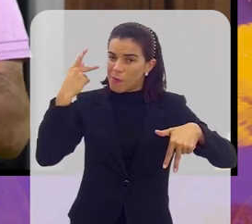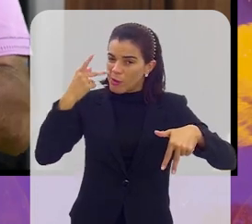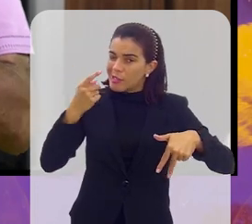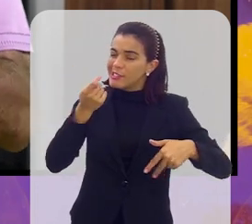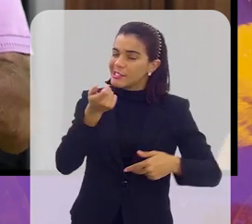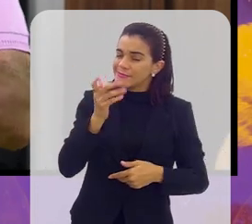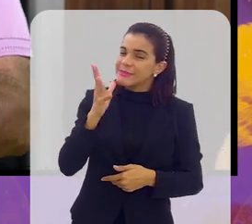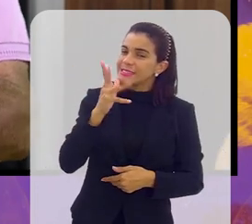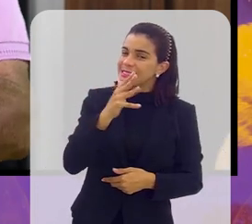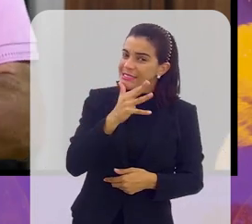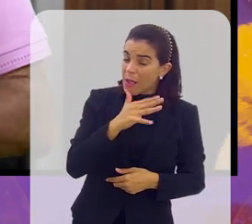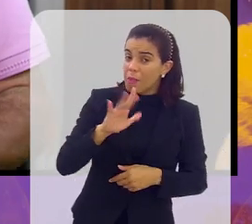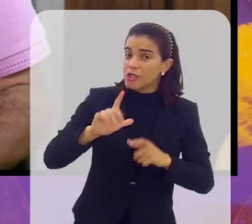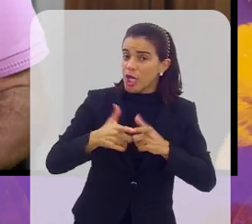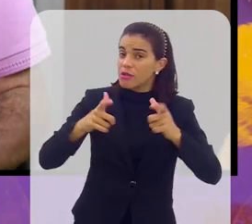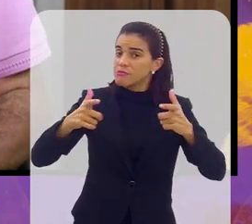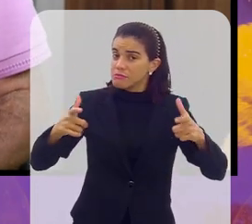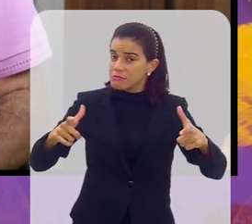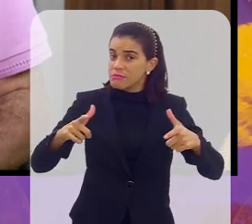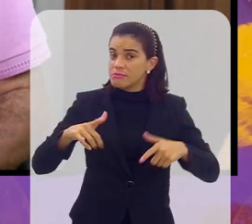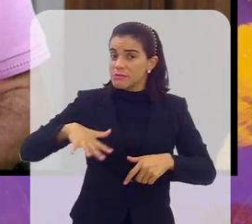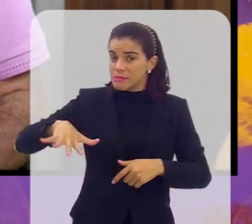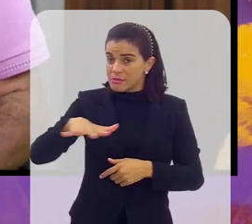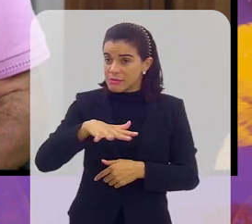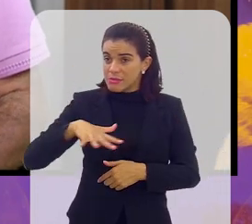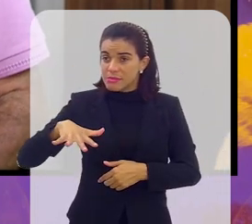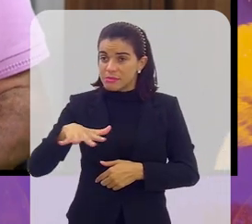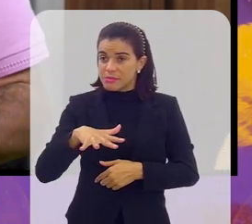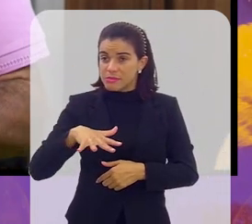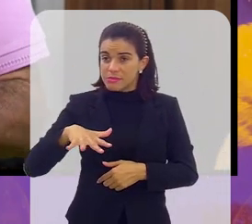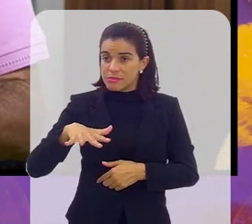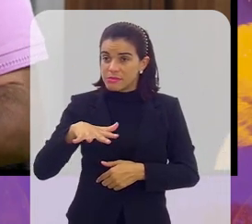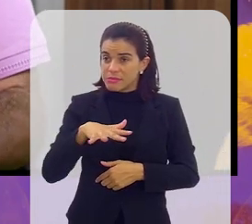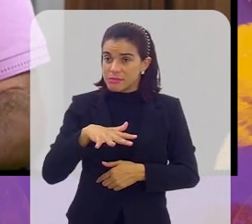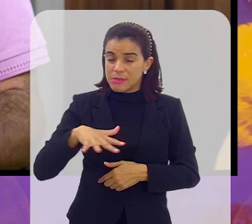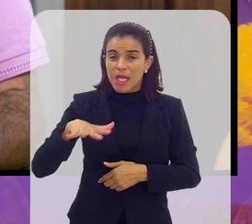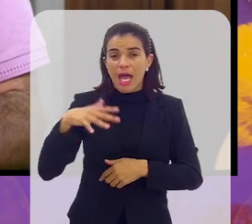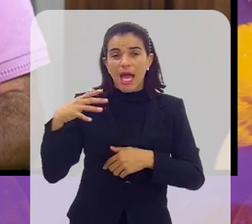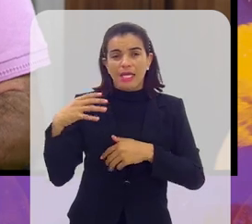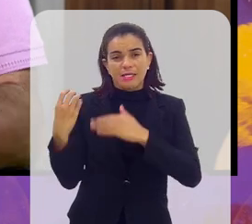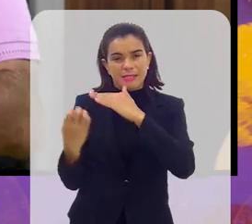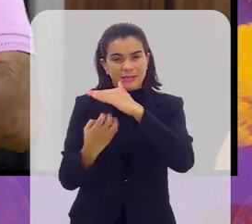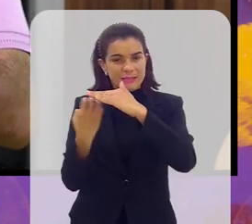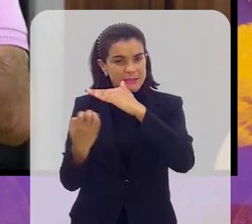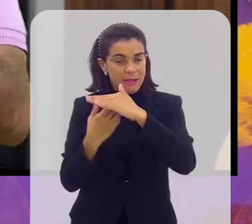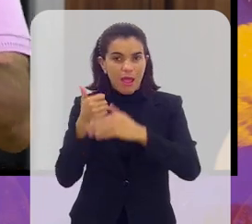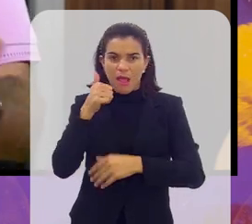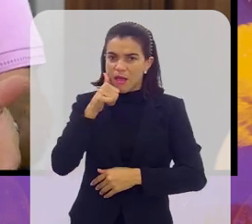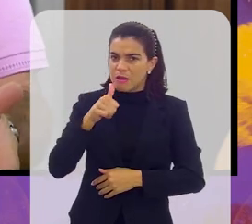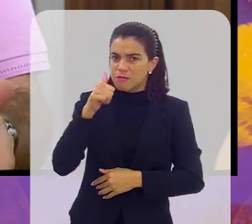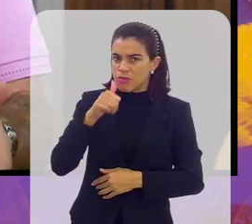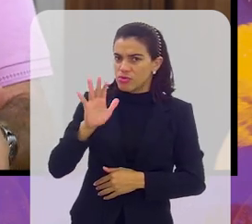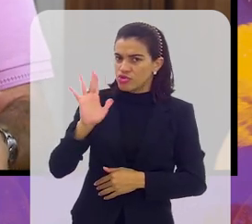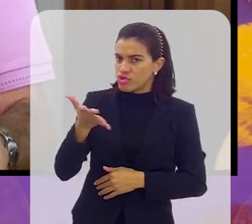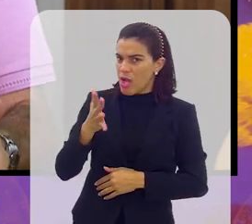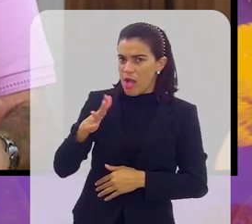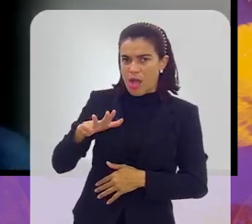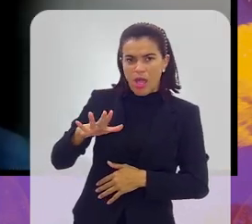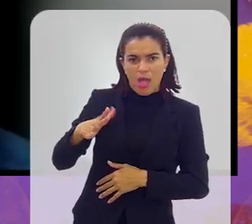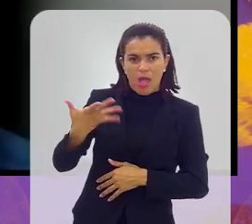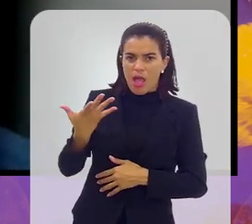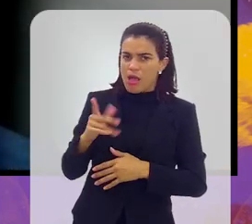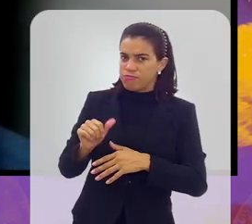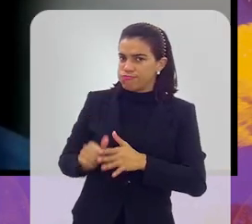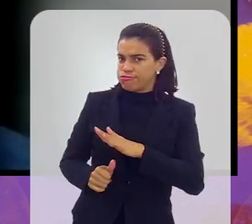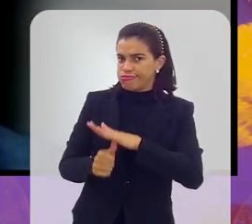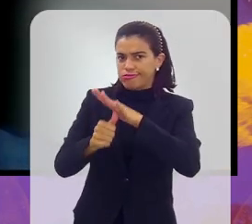devagar, mas tem crescido. Na área das empresas, as mulheres já estão aí dirigindo as